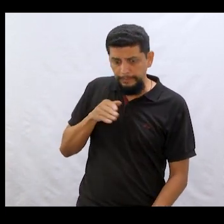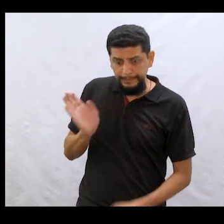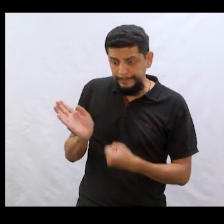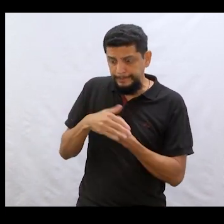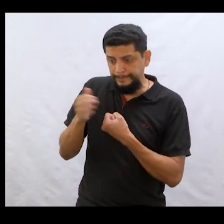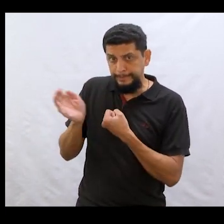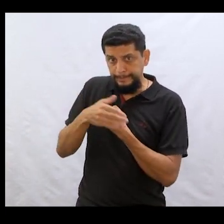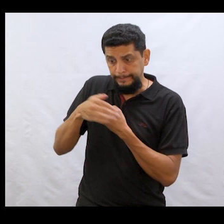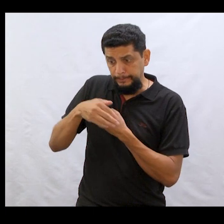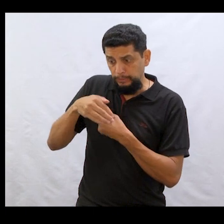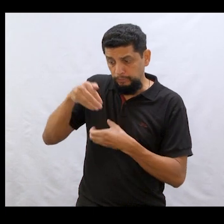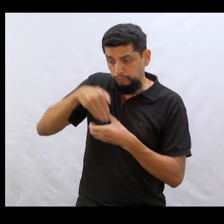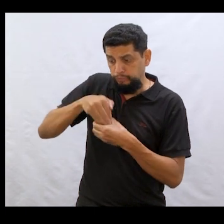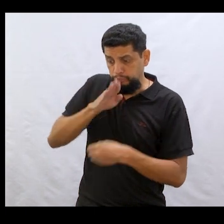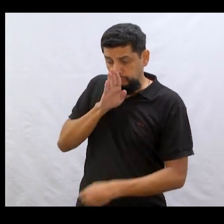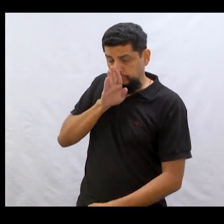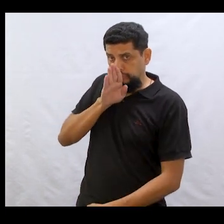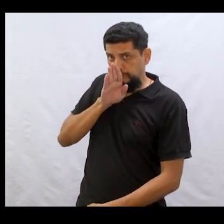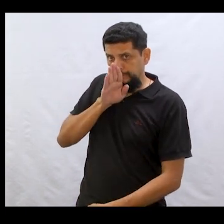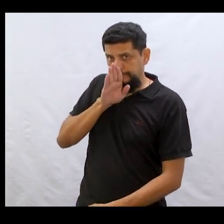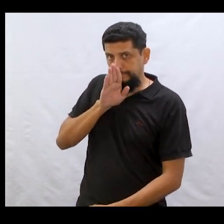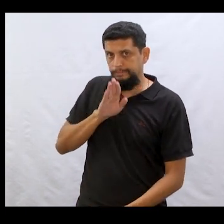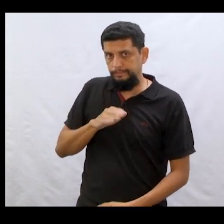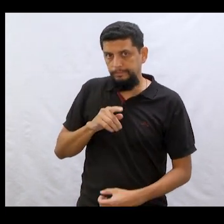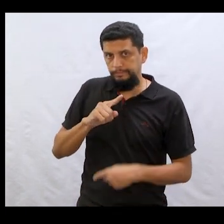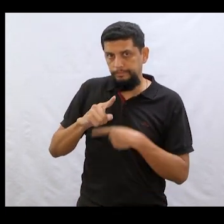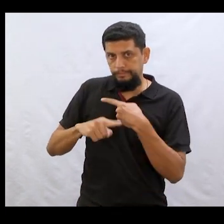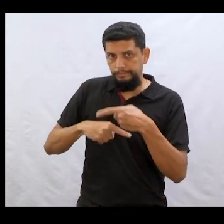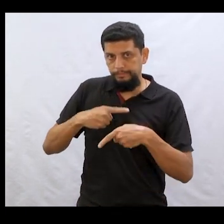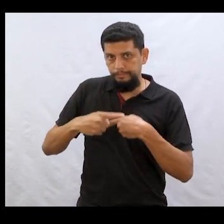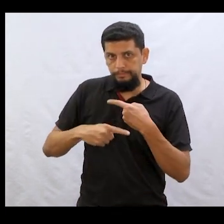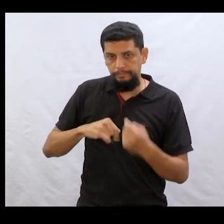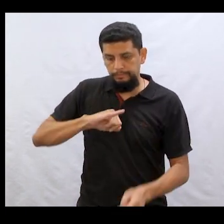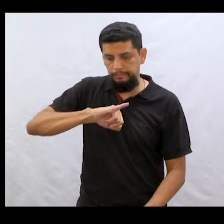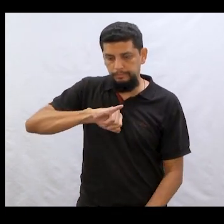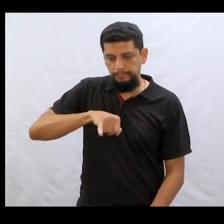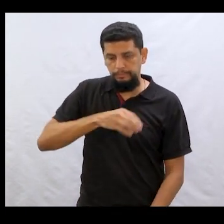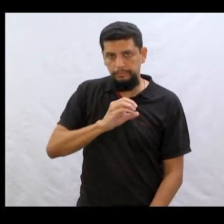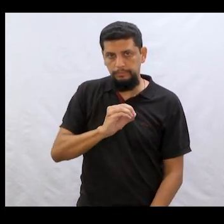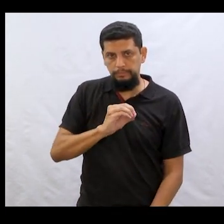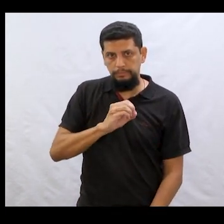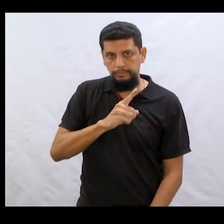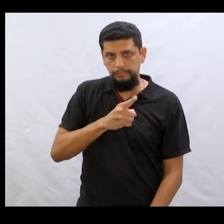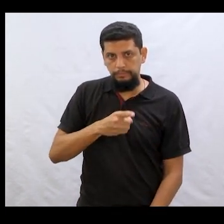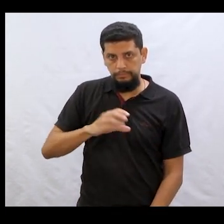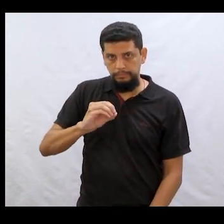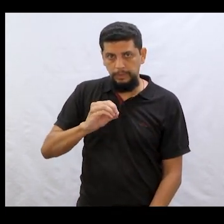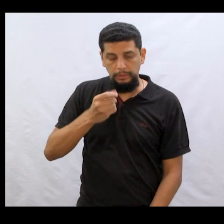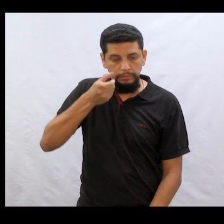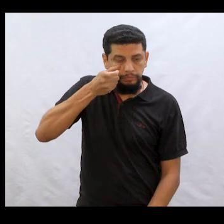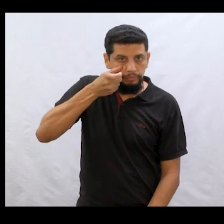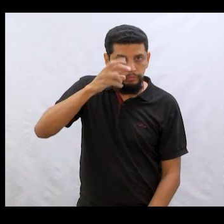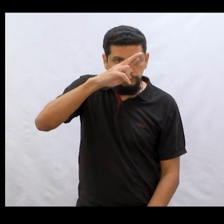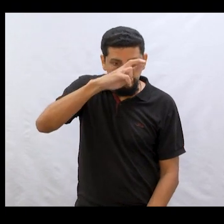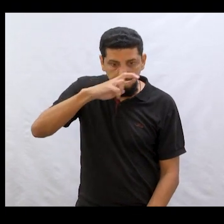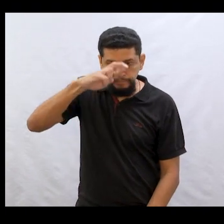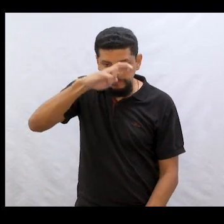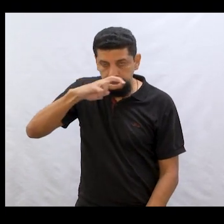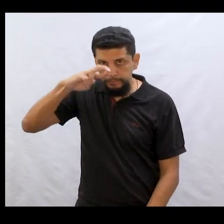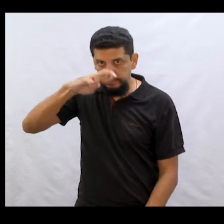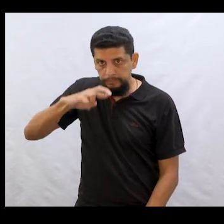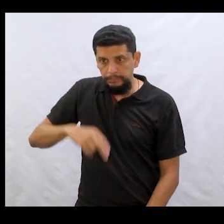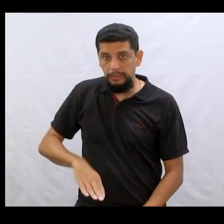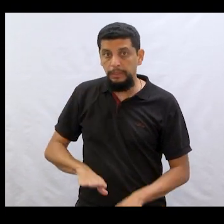forno. E daí, o Joãozinho ficou espiando dentro do forno.